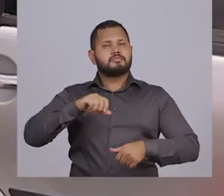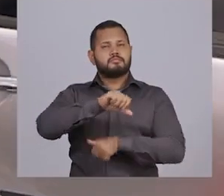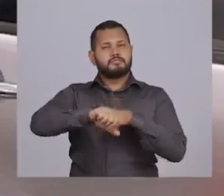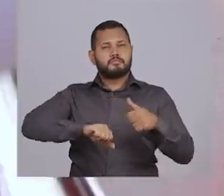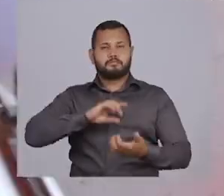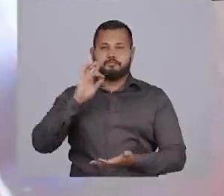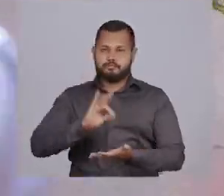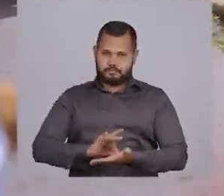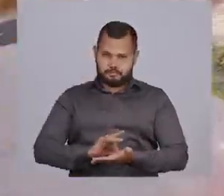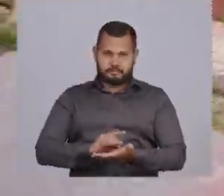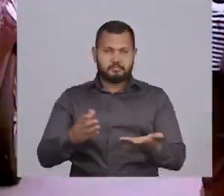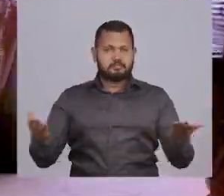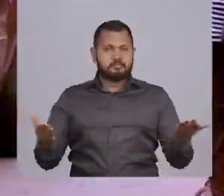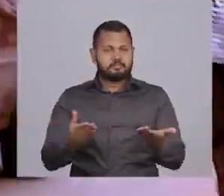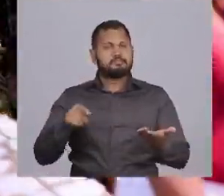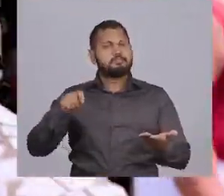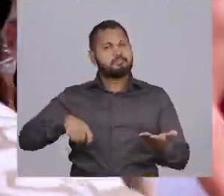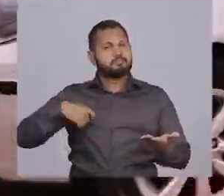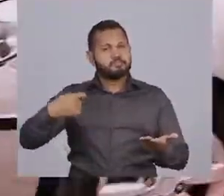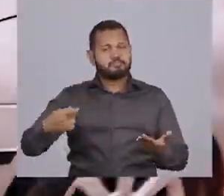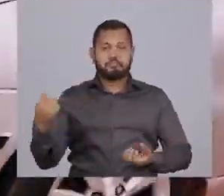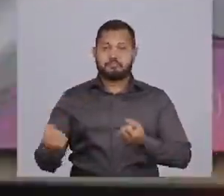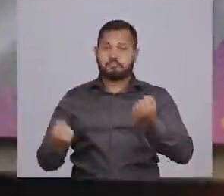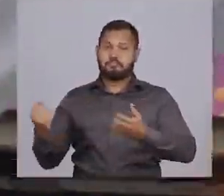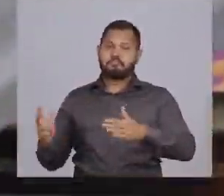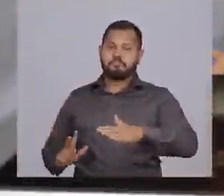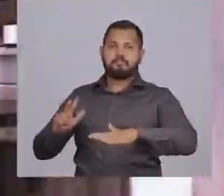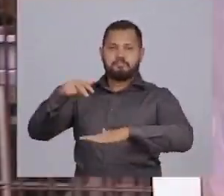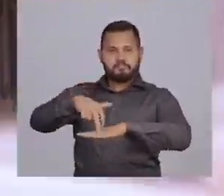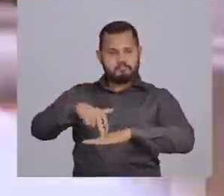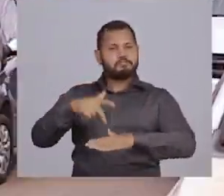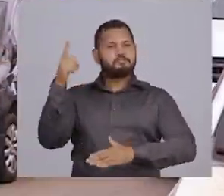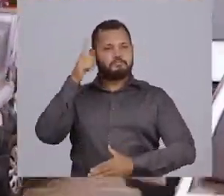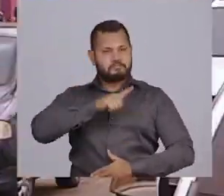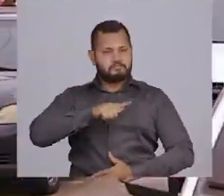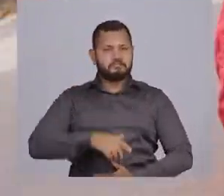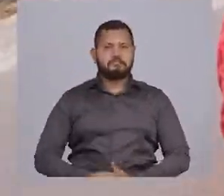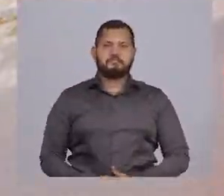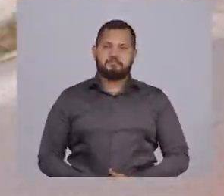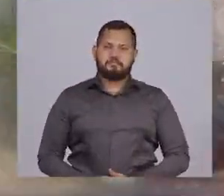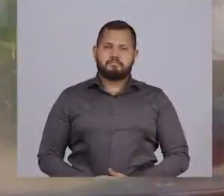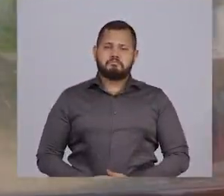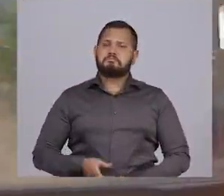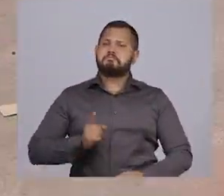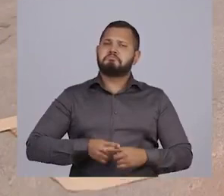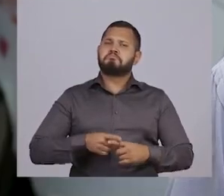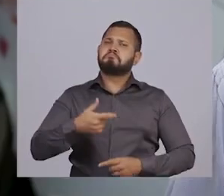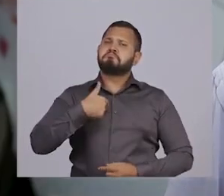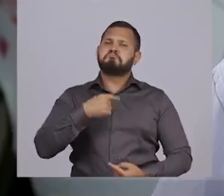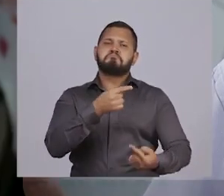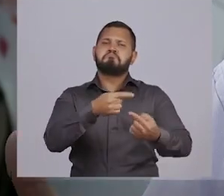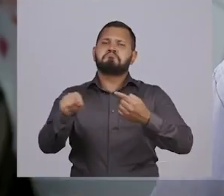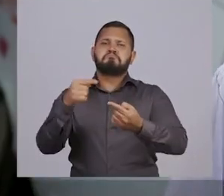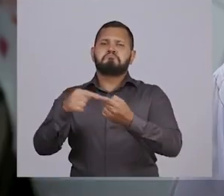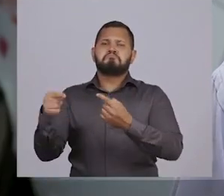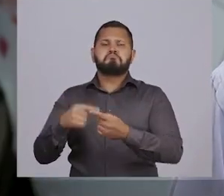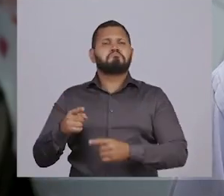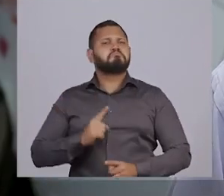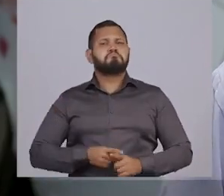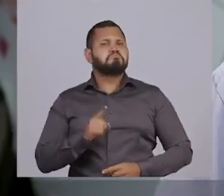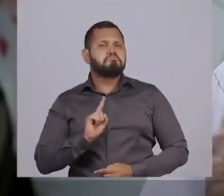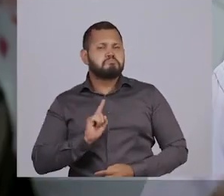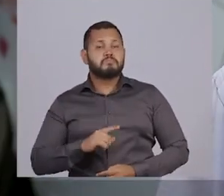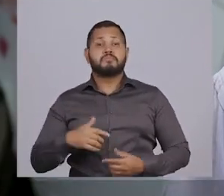Manaus quer mudança de verdade! Agora é a vez do Homem da Combi! Porque eu sou